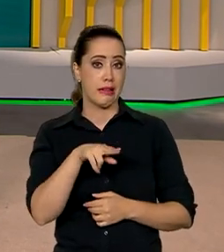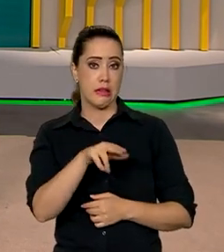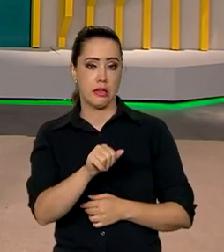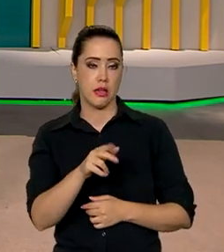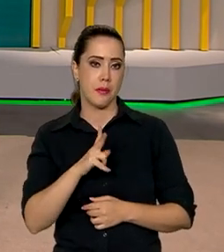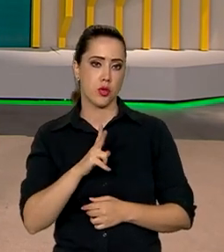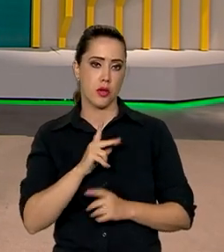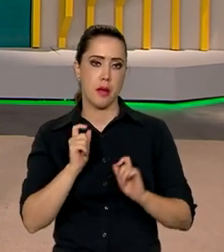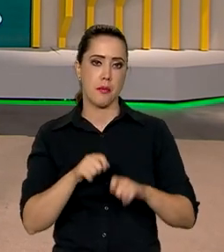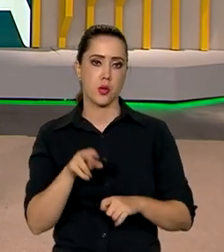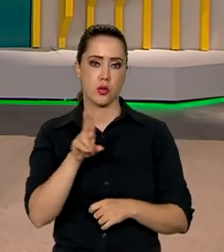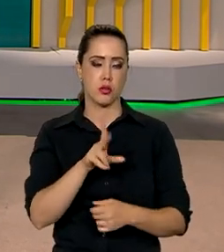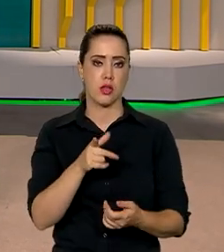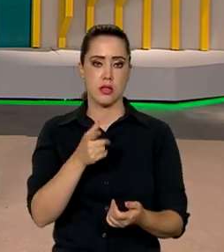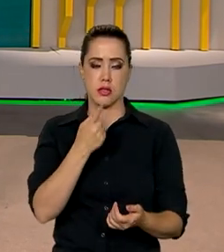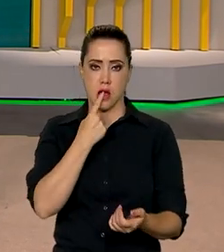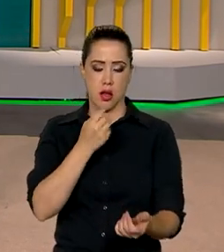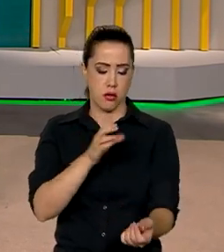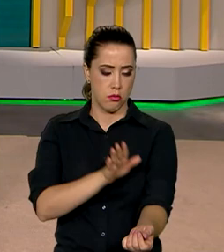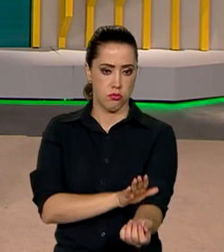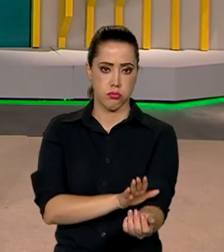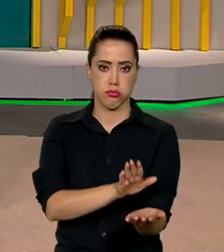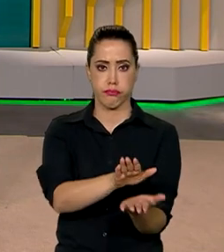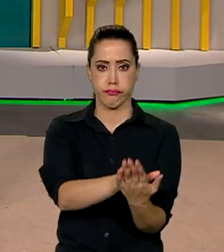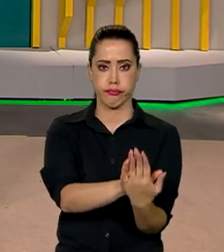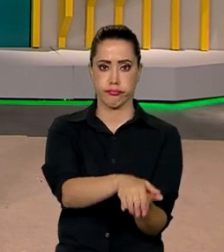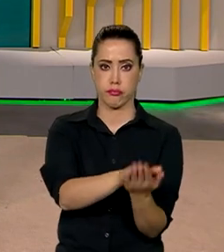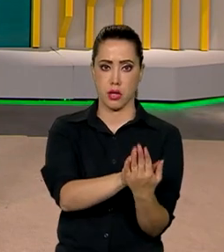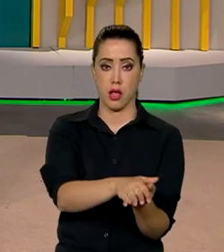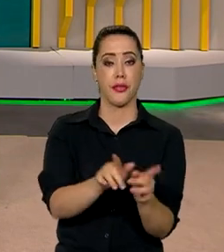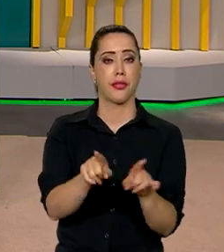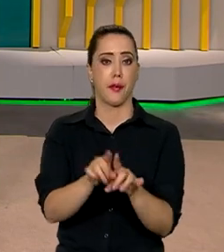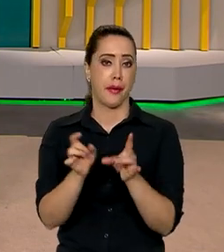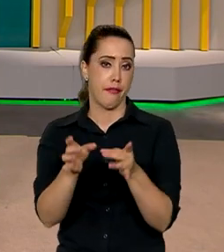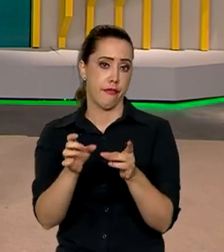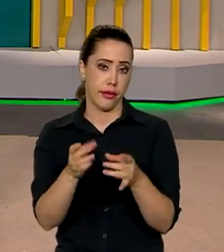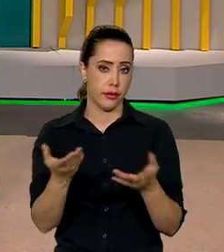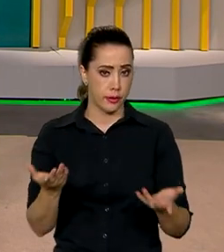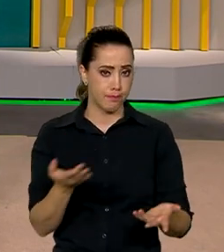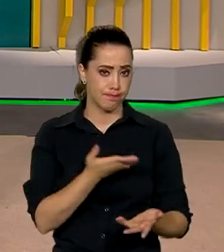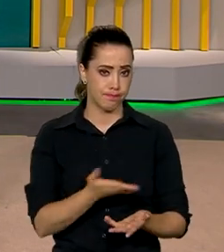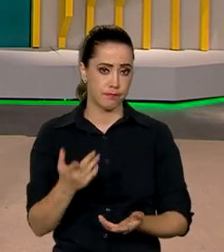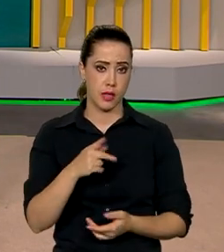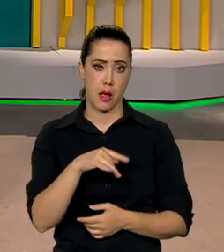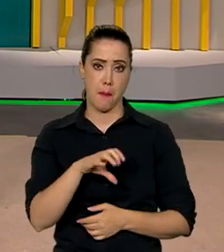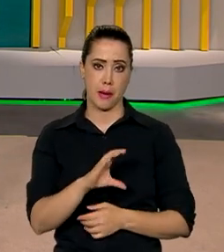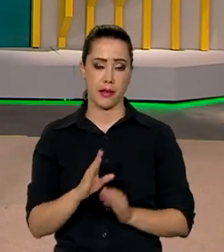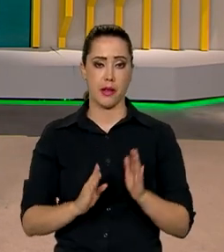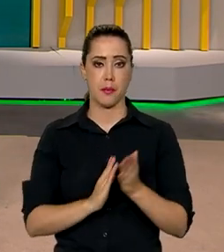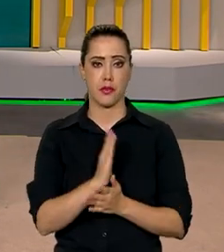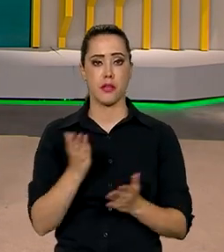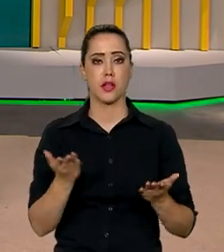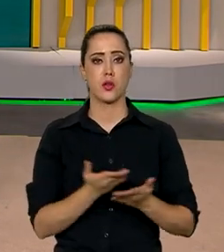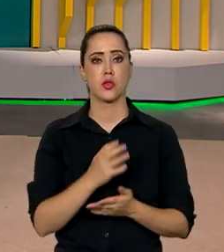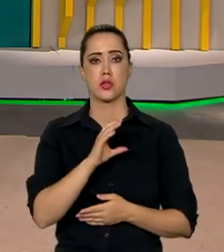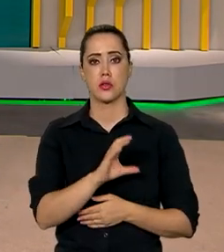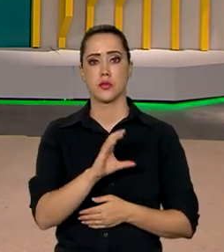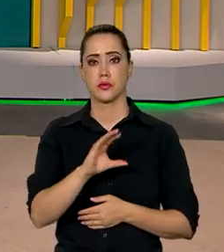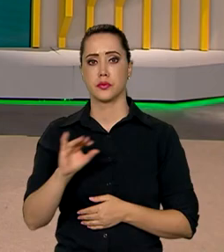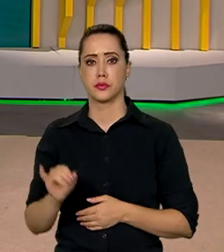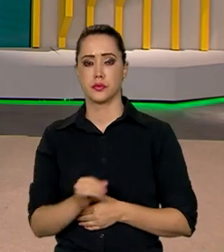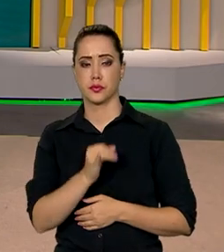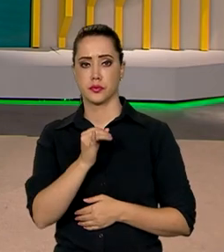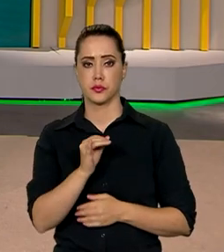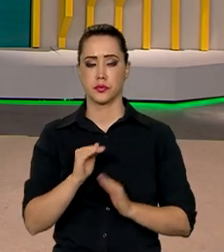privadas façam coleta, estocagem e comercialização de sangue humano. A PEC foi aprovada hoje na Comissão de